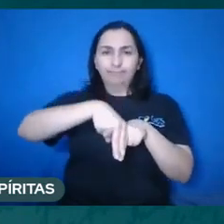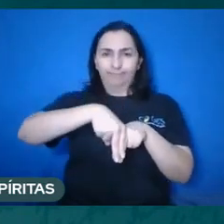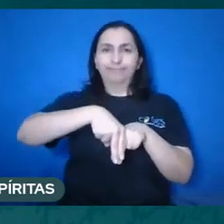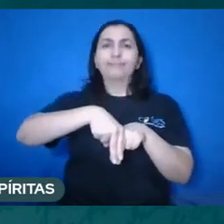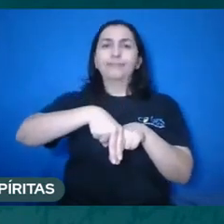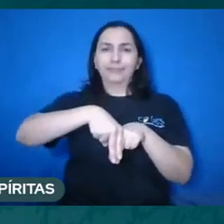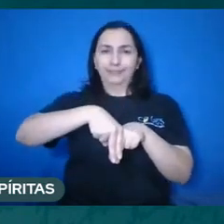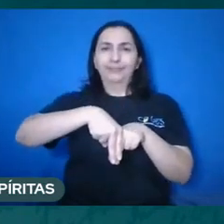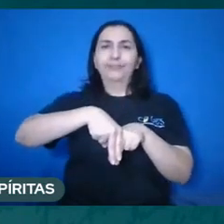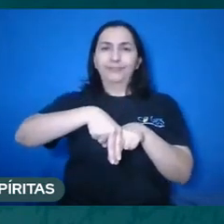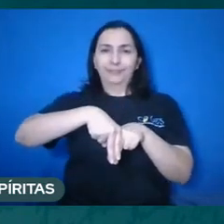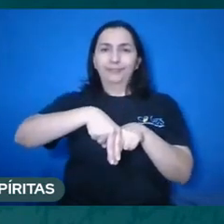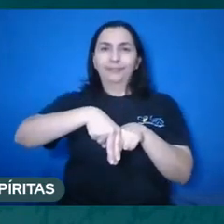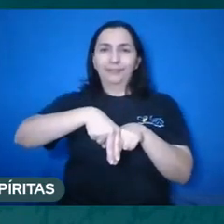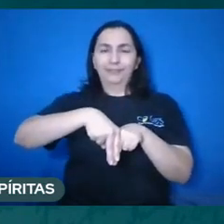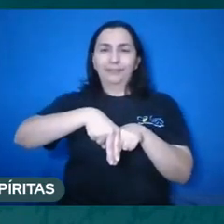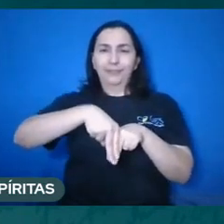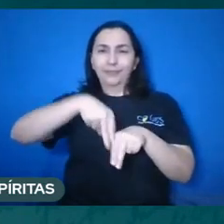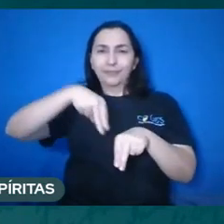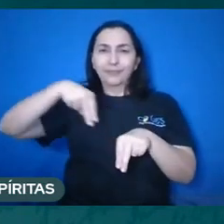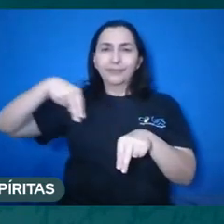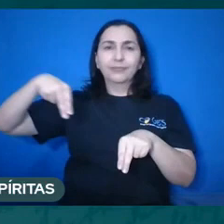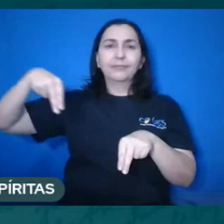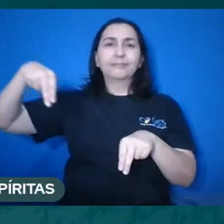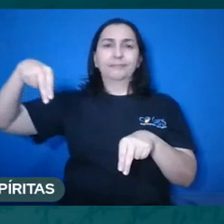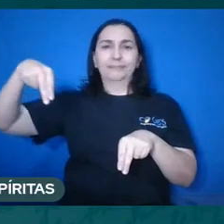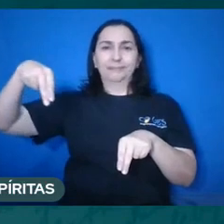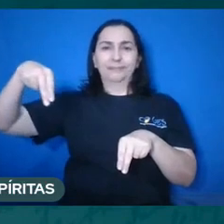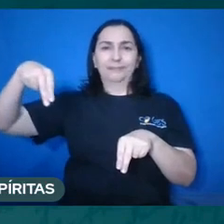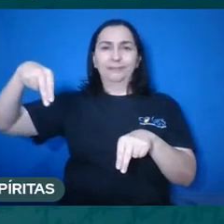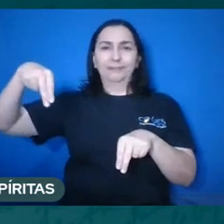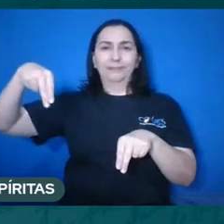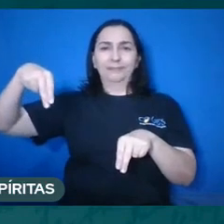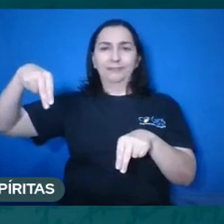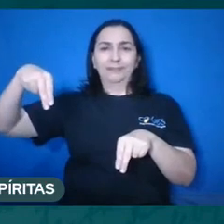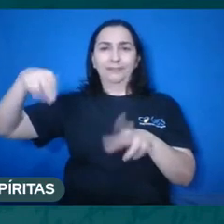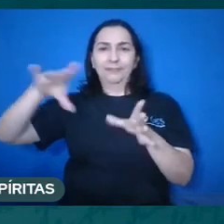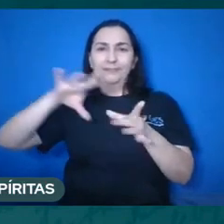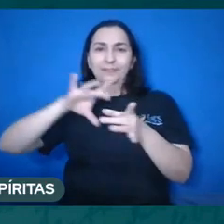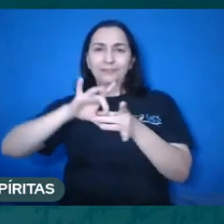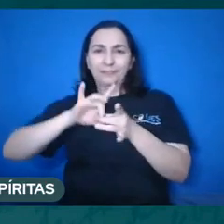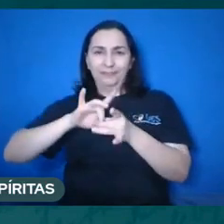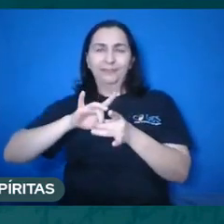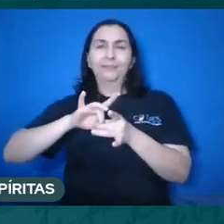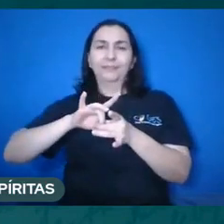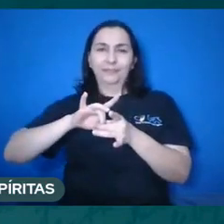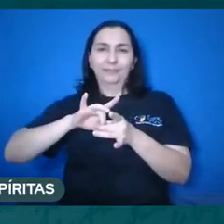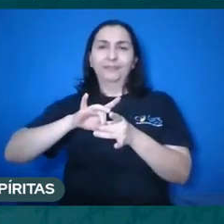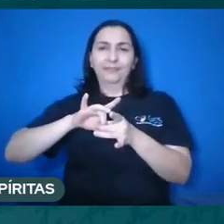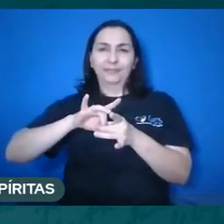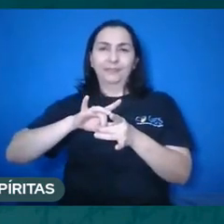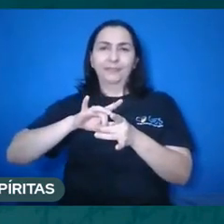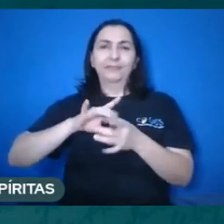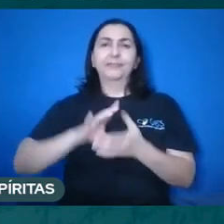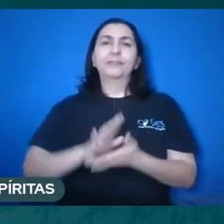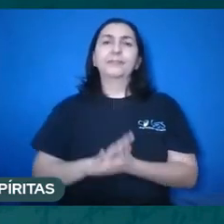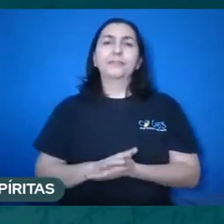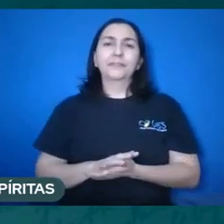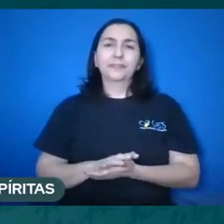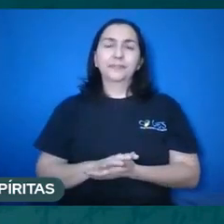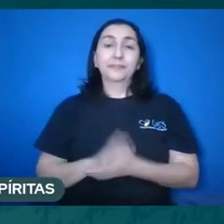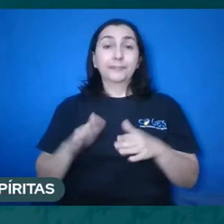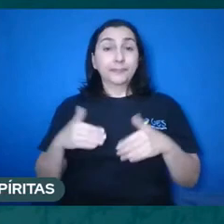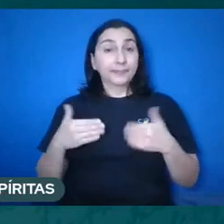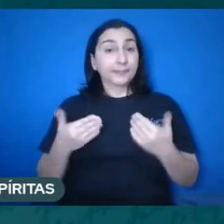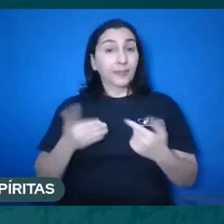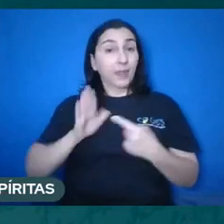ao corpo dele, distinto, mas a ele ligado na Terra. Então,